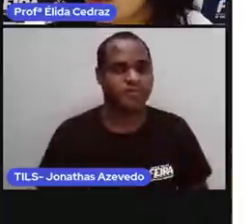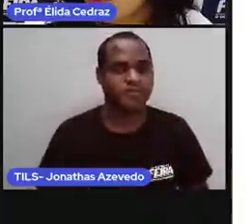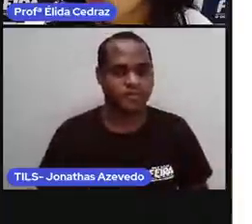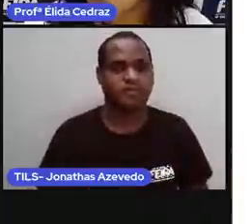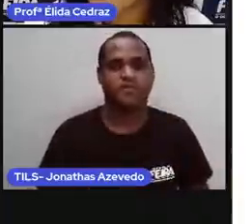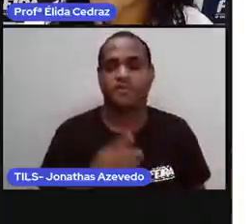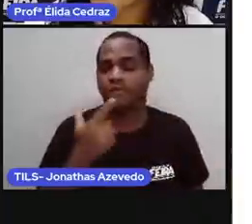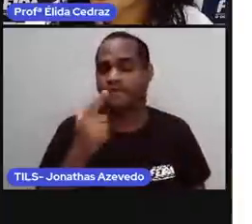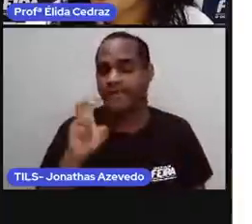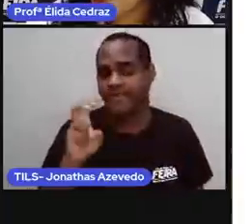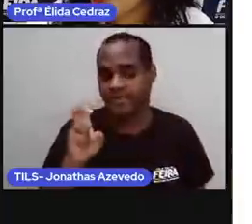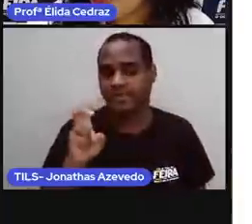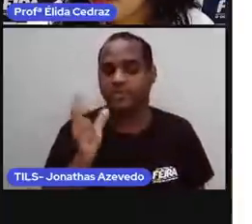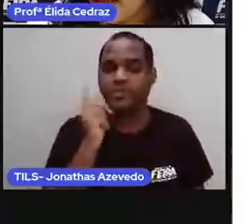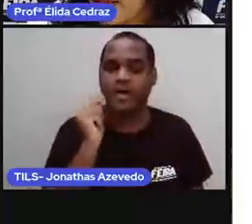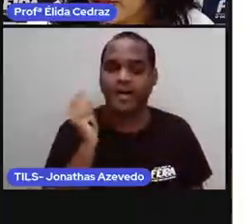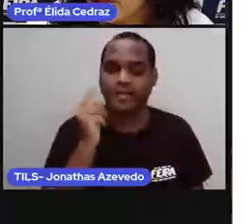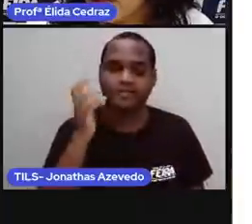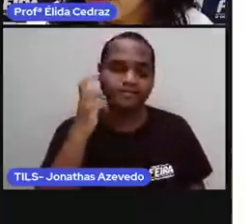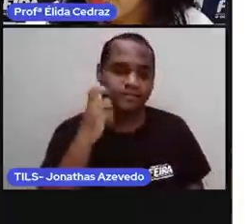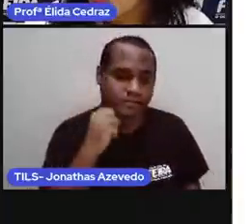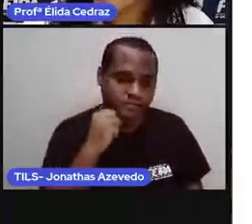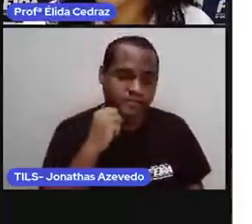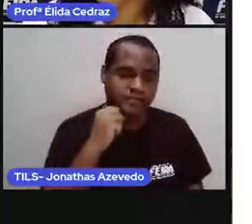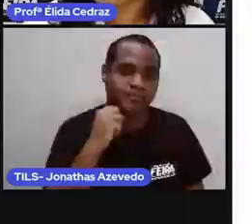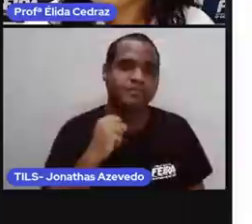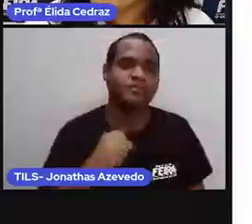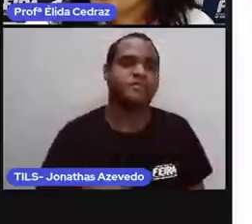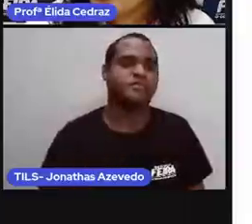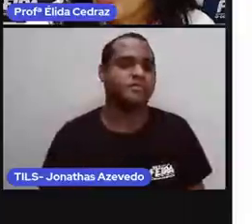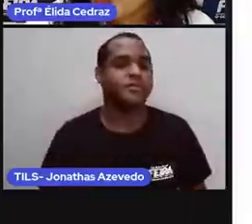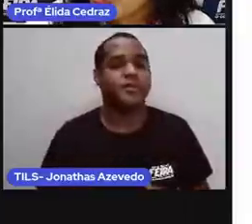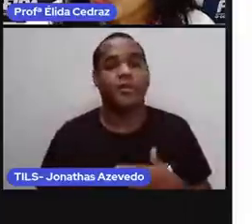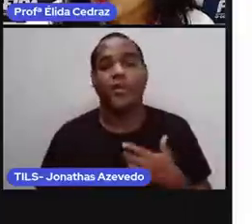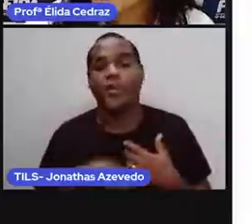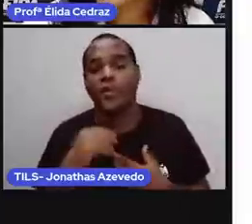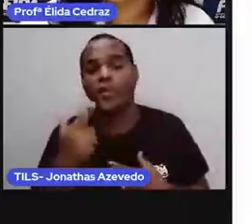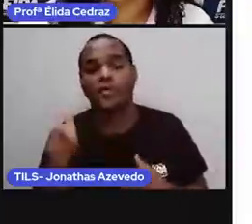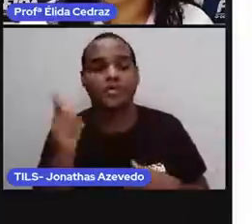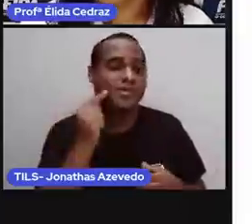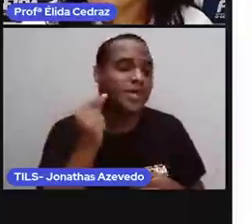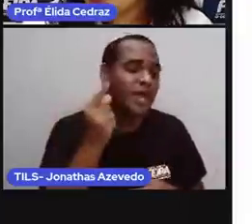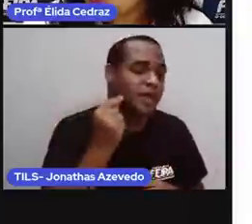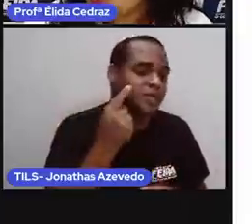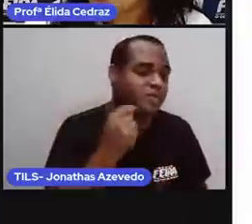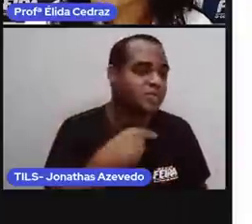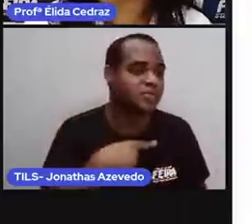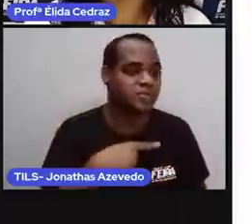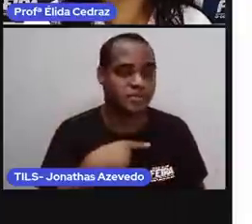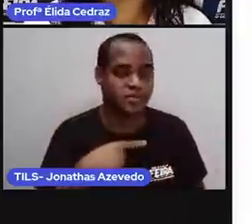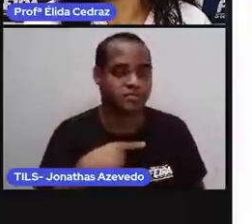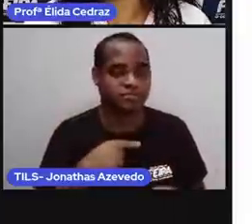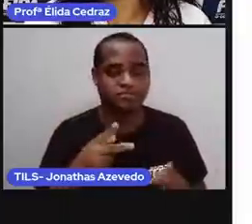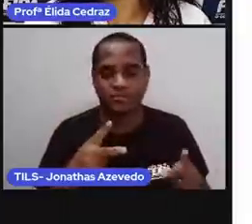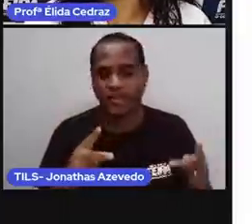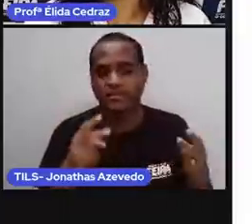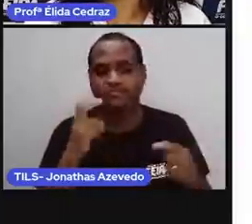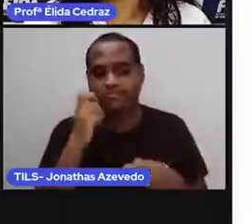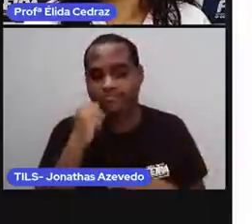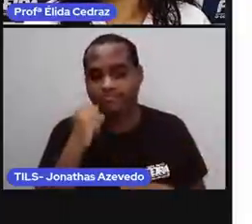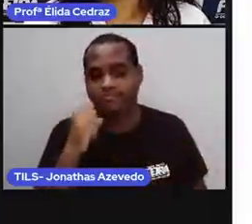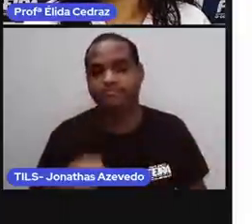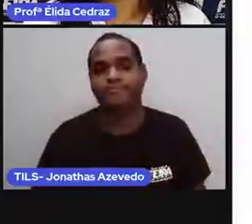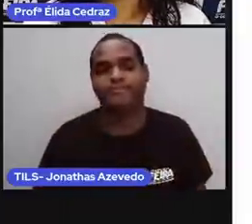foram adotados. Quantos gatinhos continuam no abrigo?